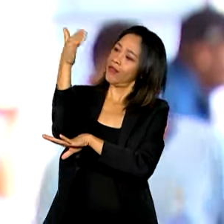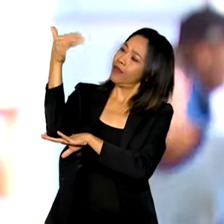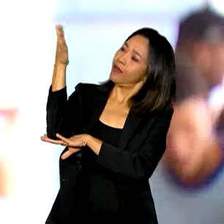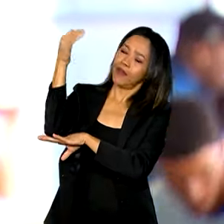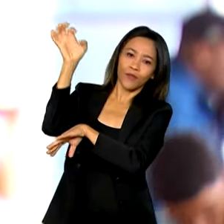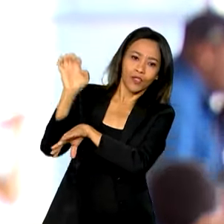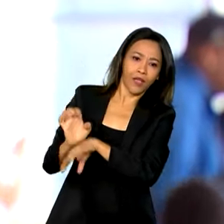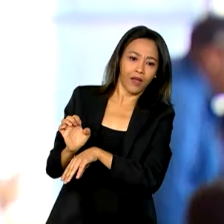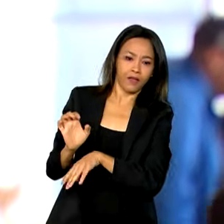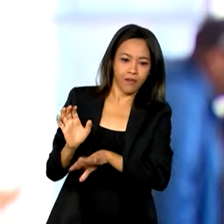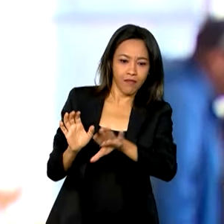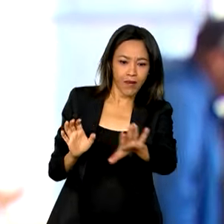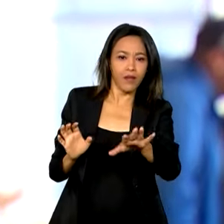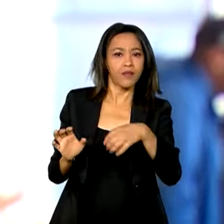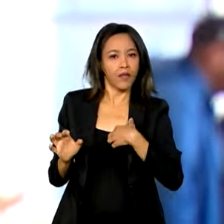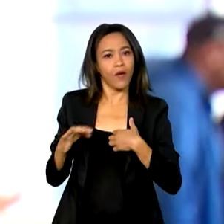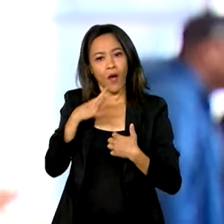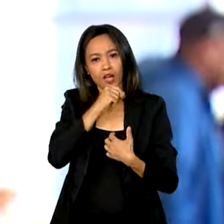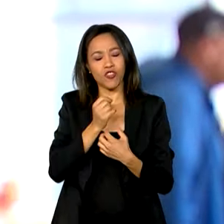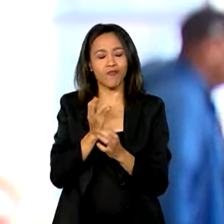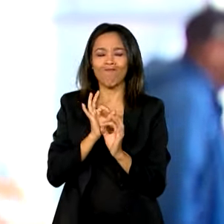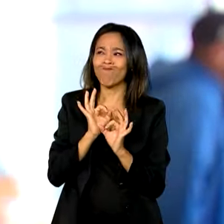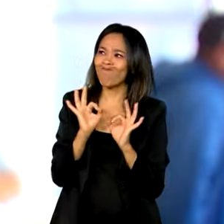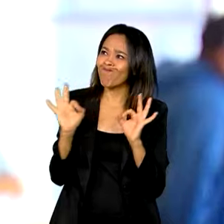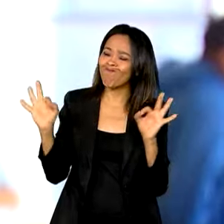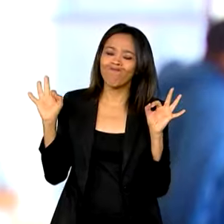naquele estado. Mas eu acho incrível mesmo